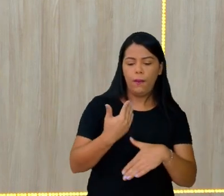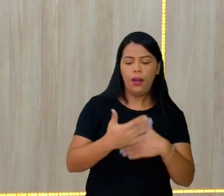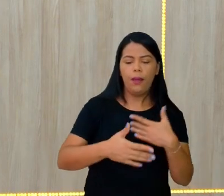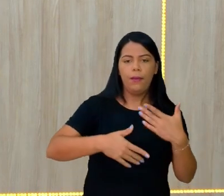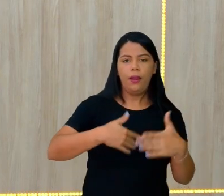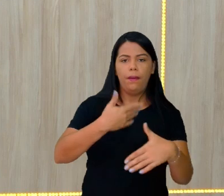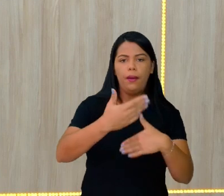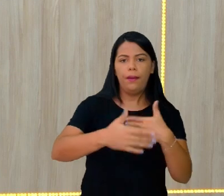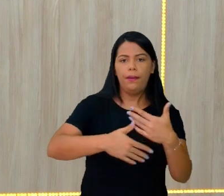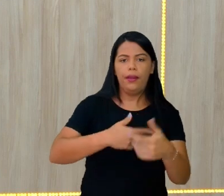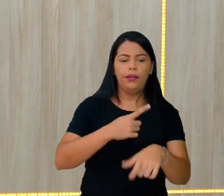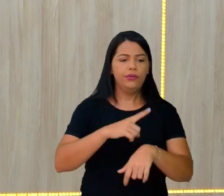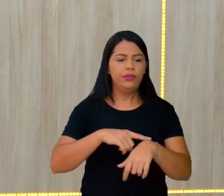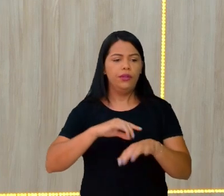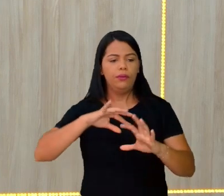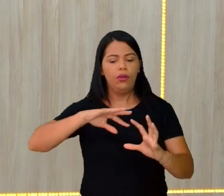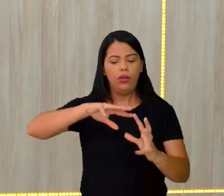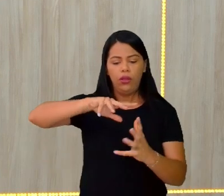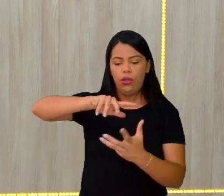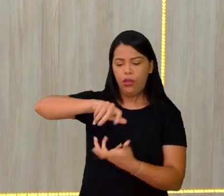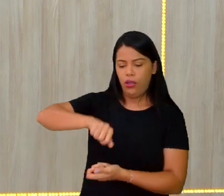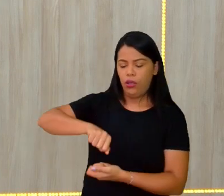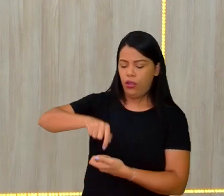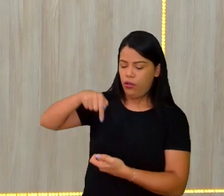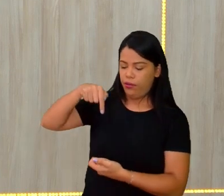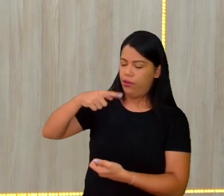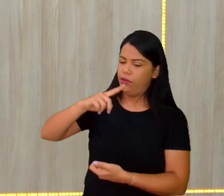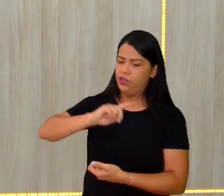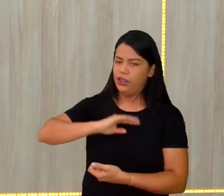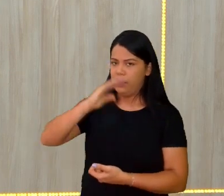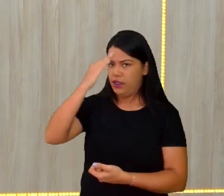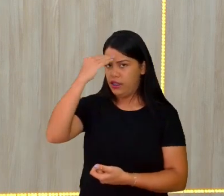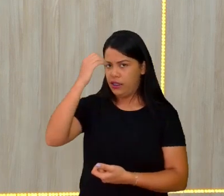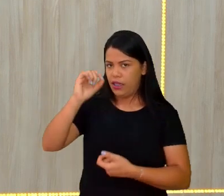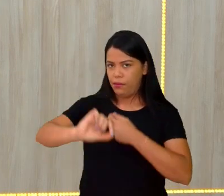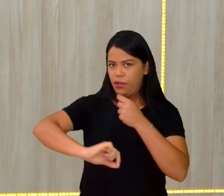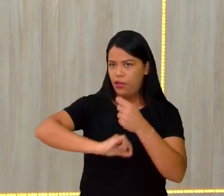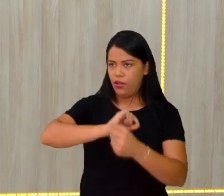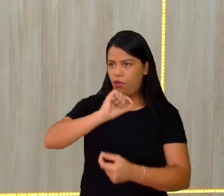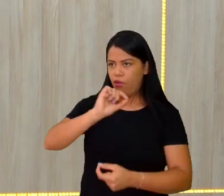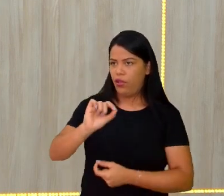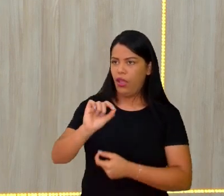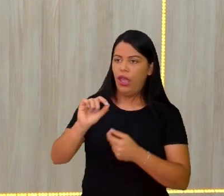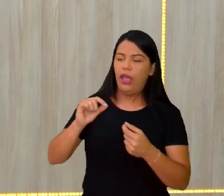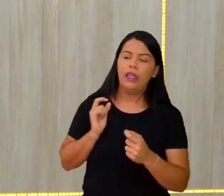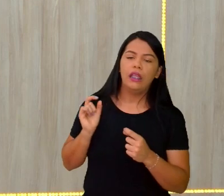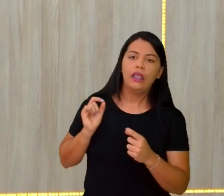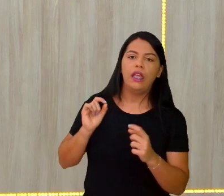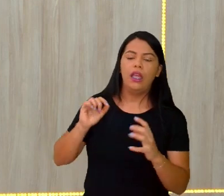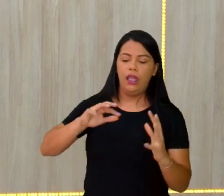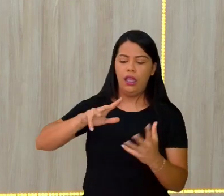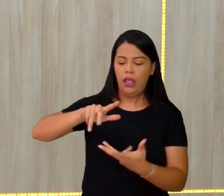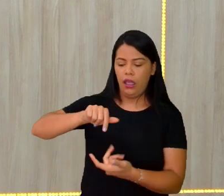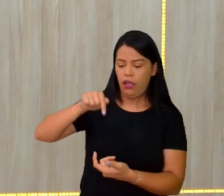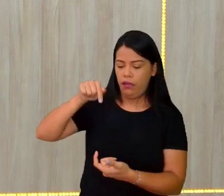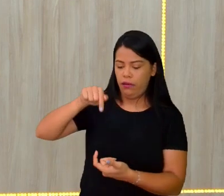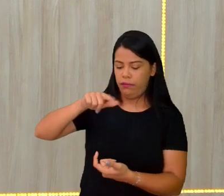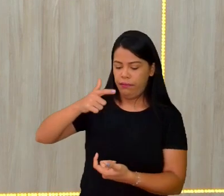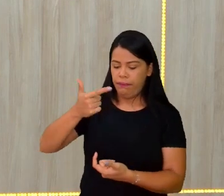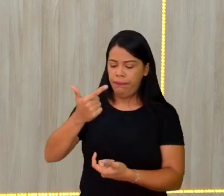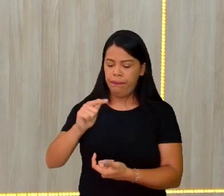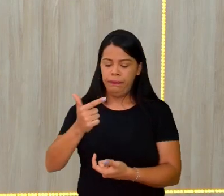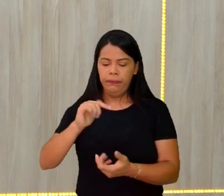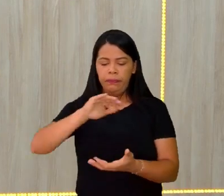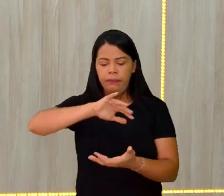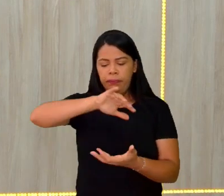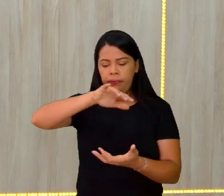terrestre, né? A gente sabe que a Terra não tem aquele formato perfeito, que a gente pega os globos, né?